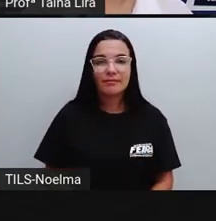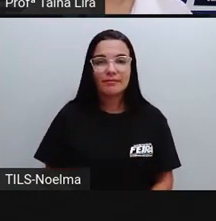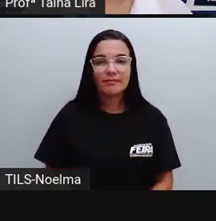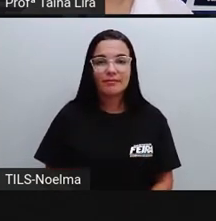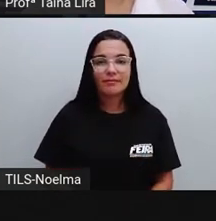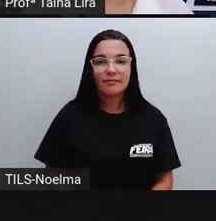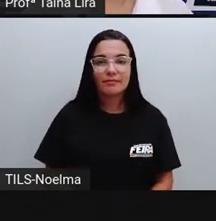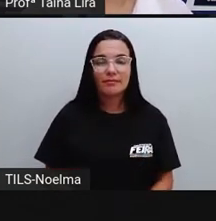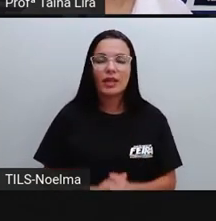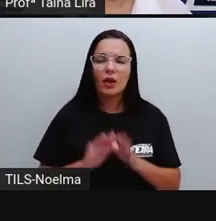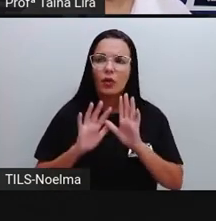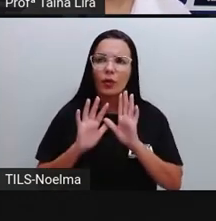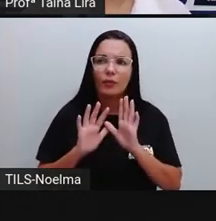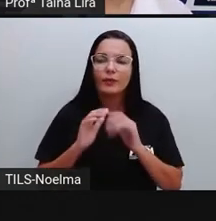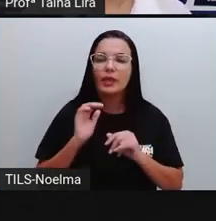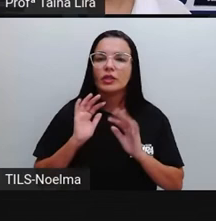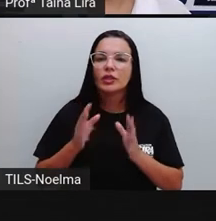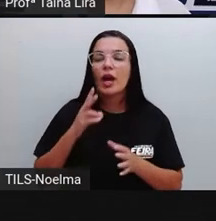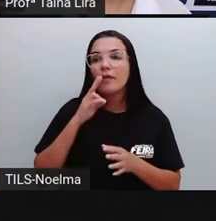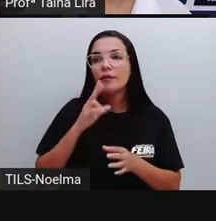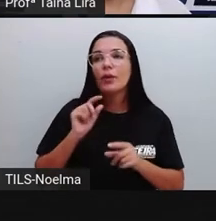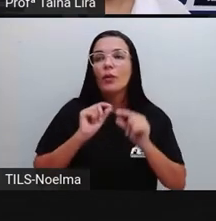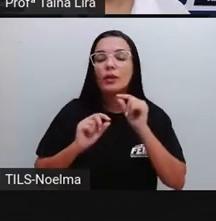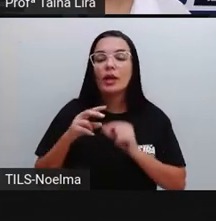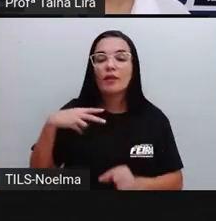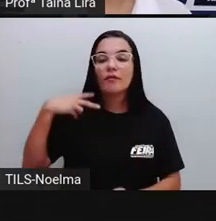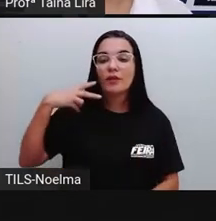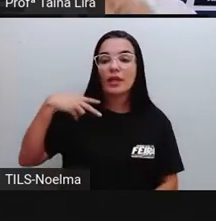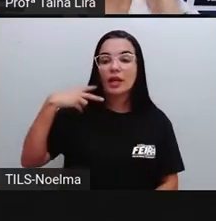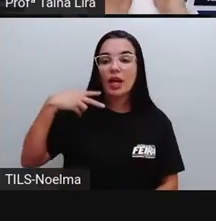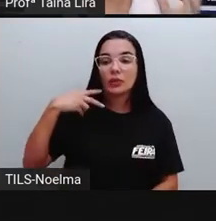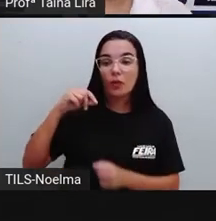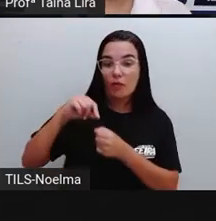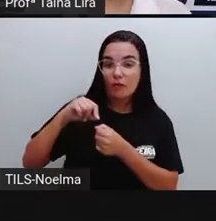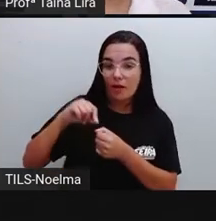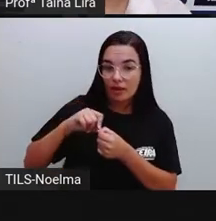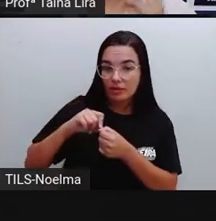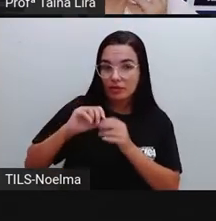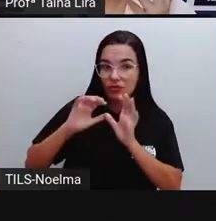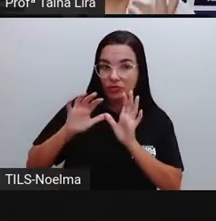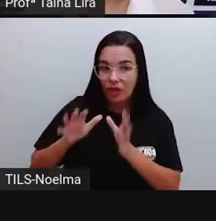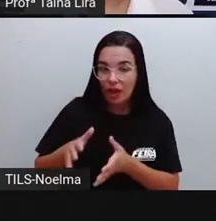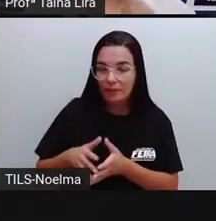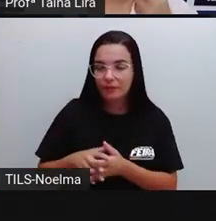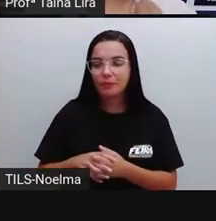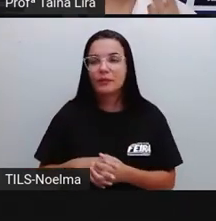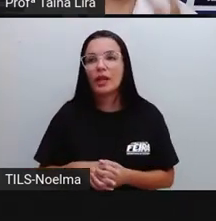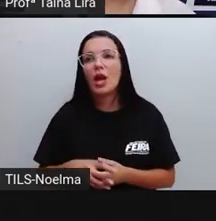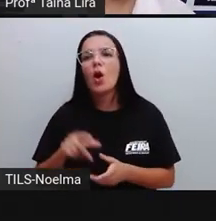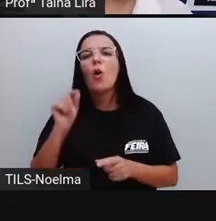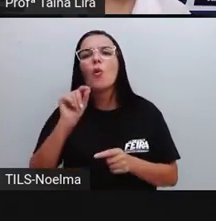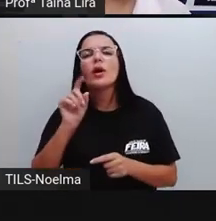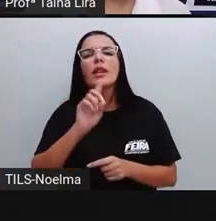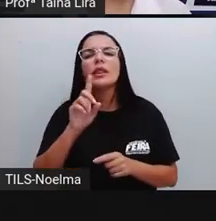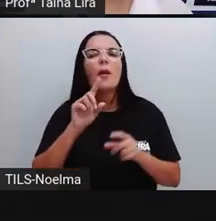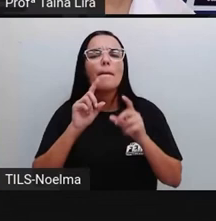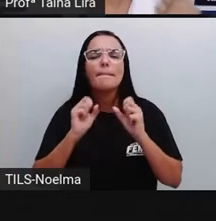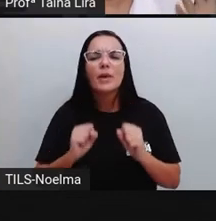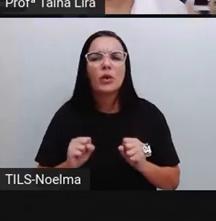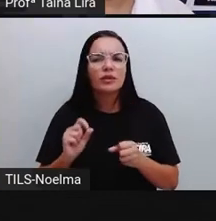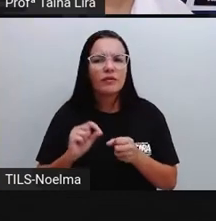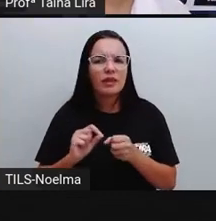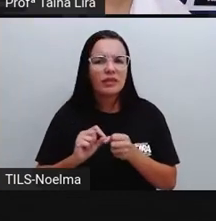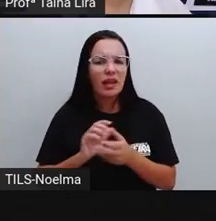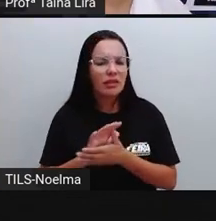Pró, a gente já viu o que os vereadores fazem, qual é a função deles e o que é eles não podem fazer. Será que os